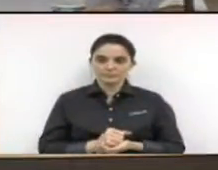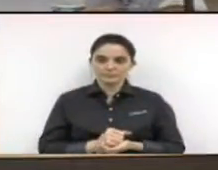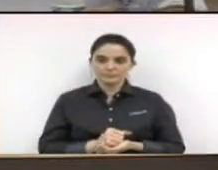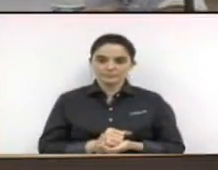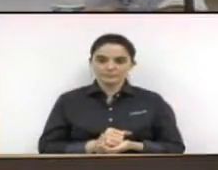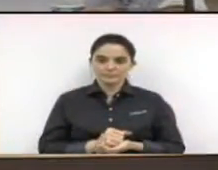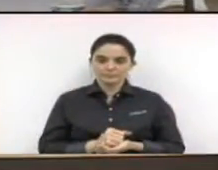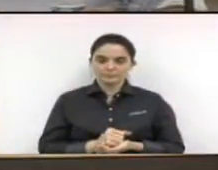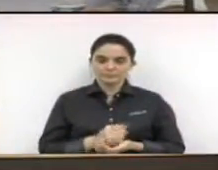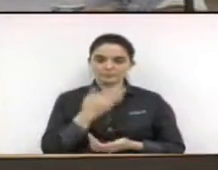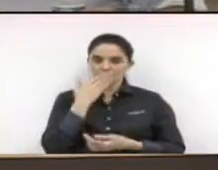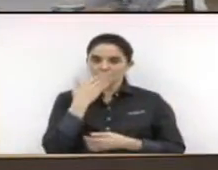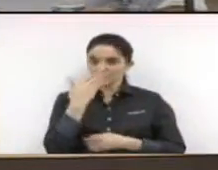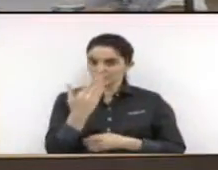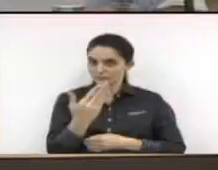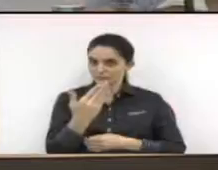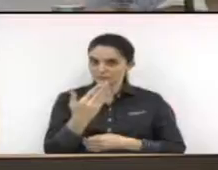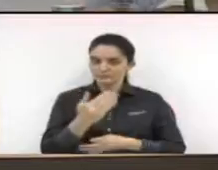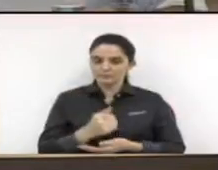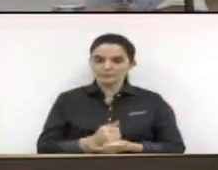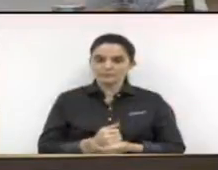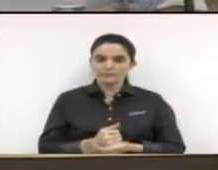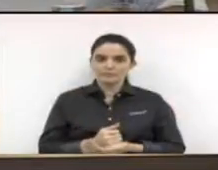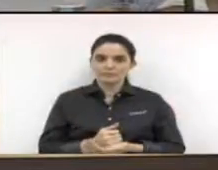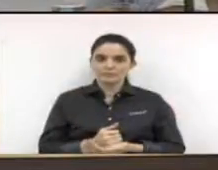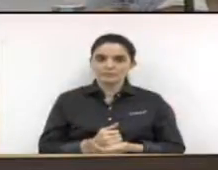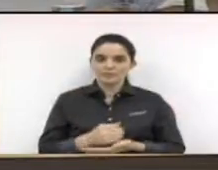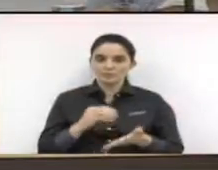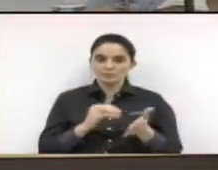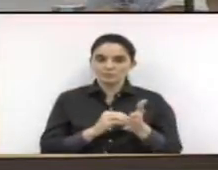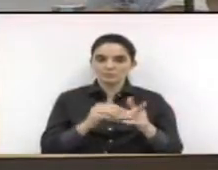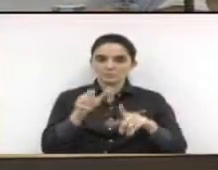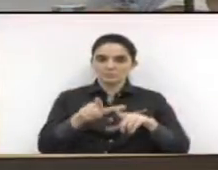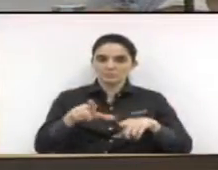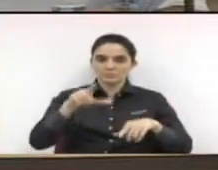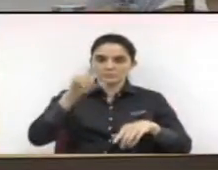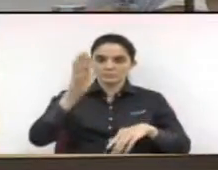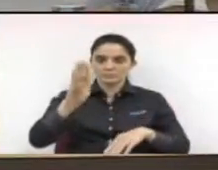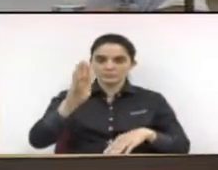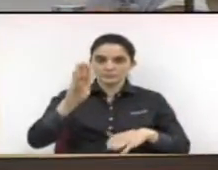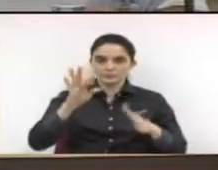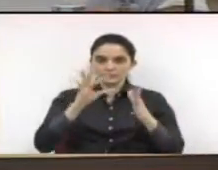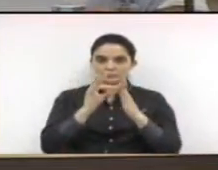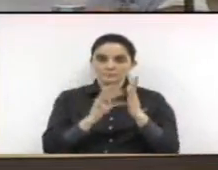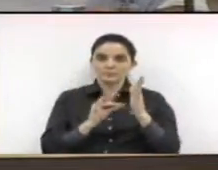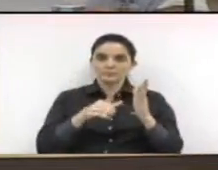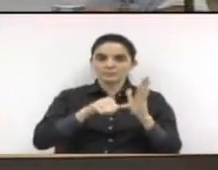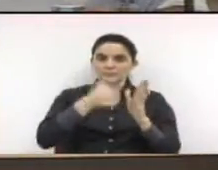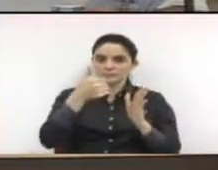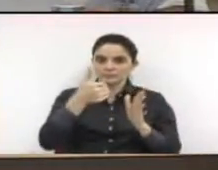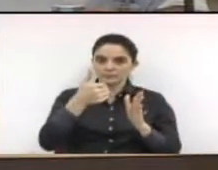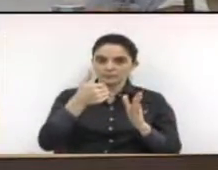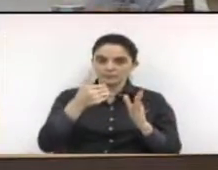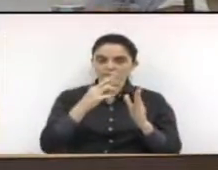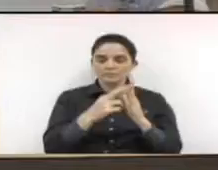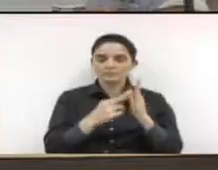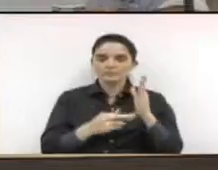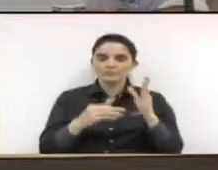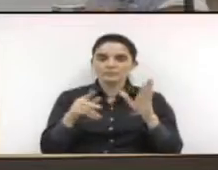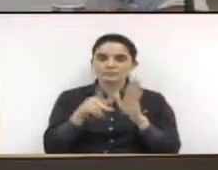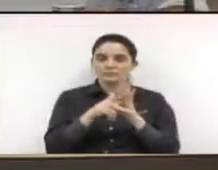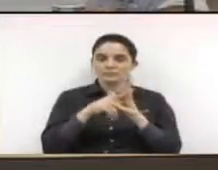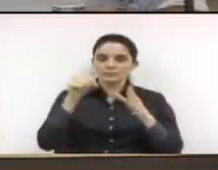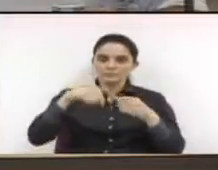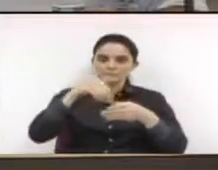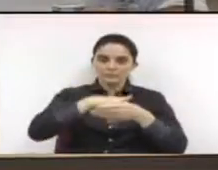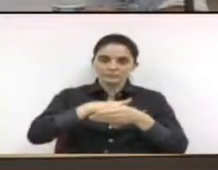requerimento requerimento com fundamento na letra b do inciso 1º do artigo 192 do regimento interno da câmara municipal de